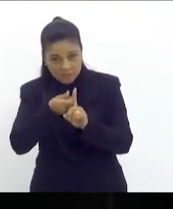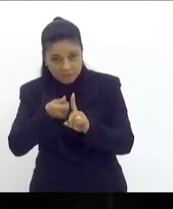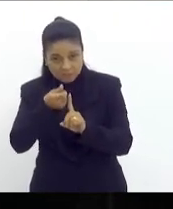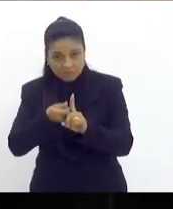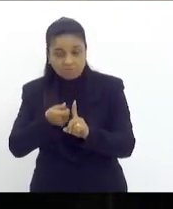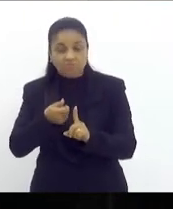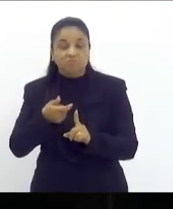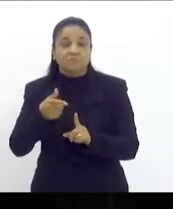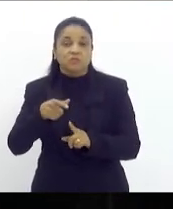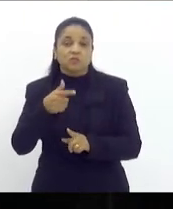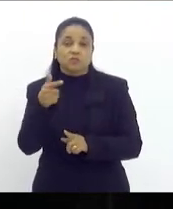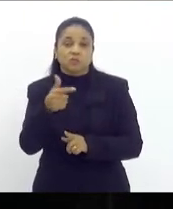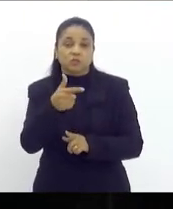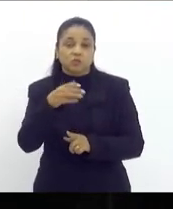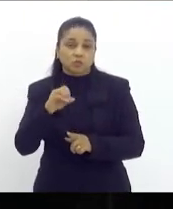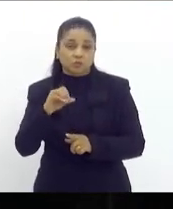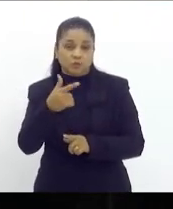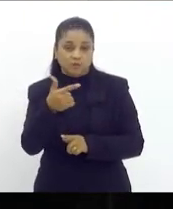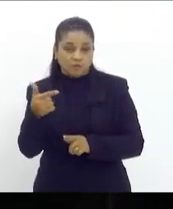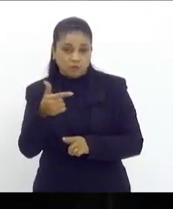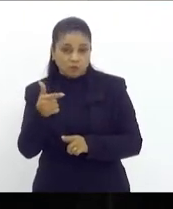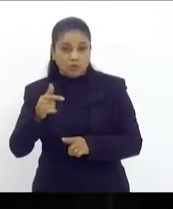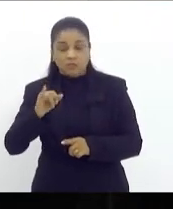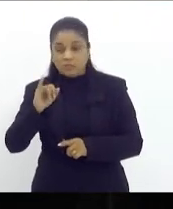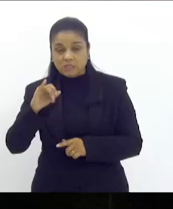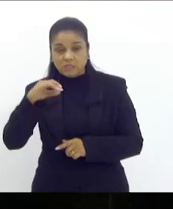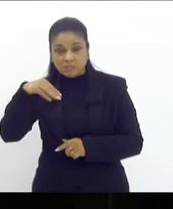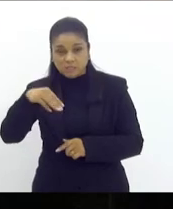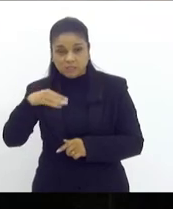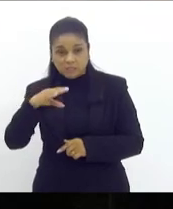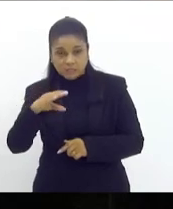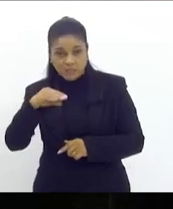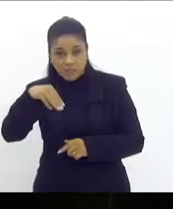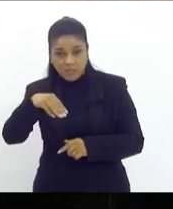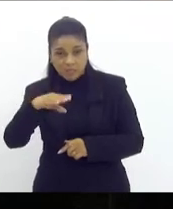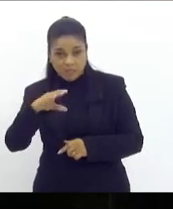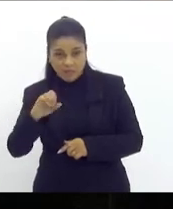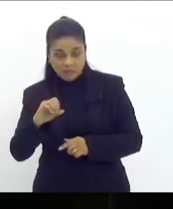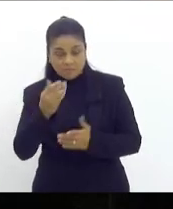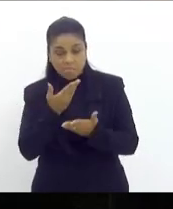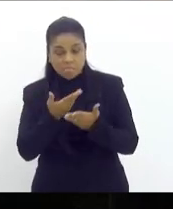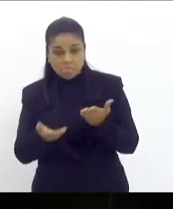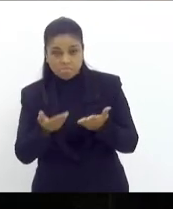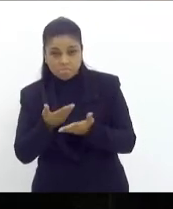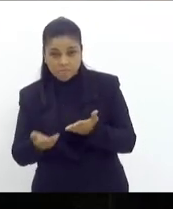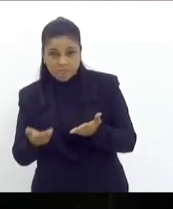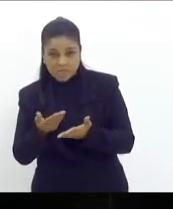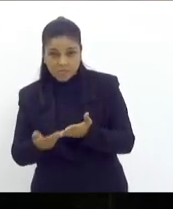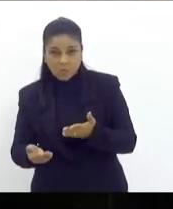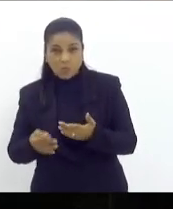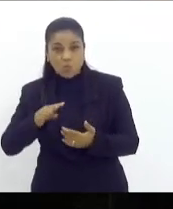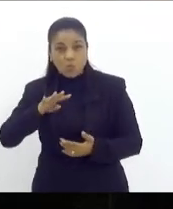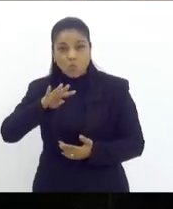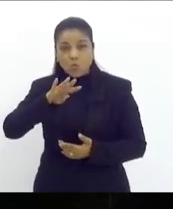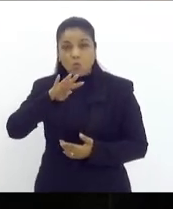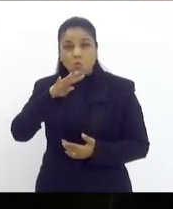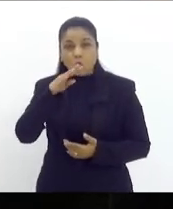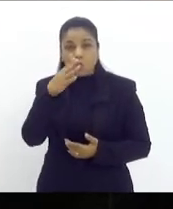ICMS o Rio de Janeiro perdesse a bagatela de 4